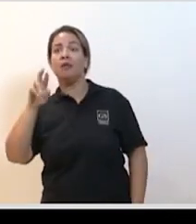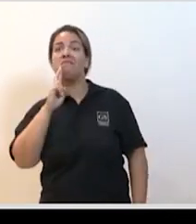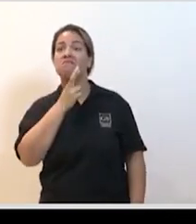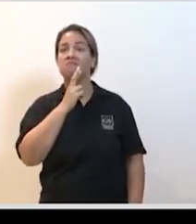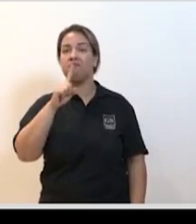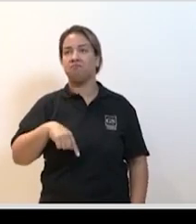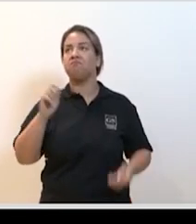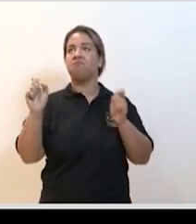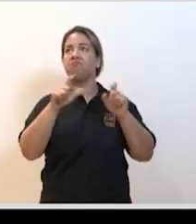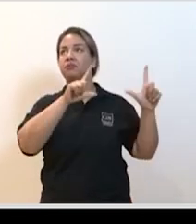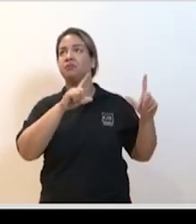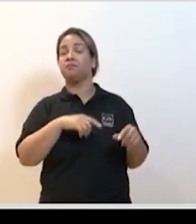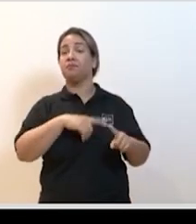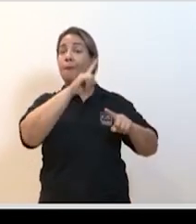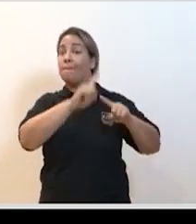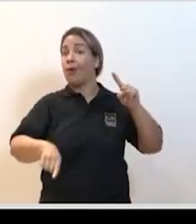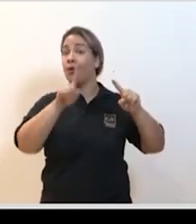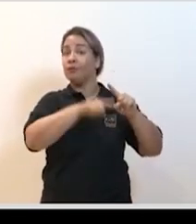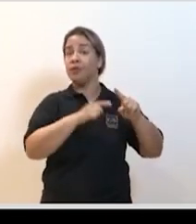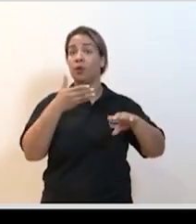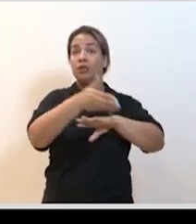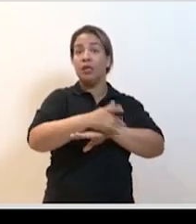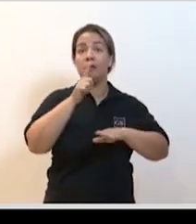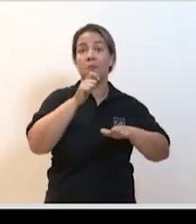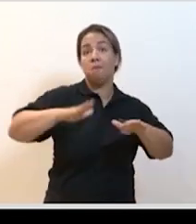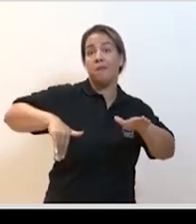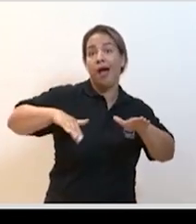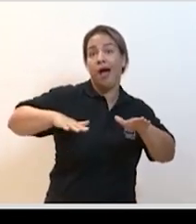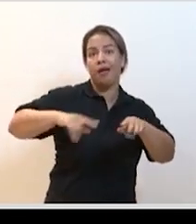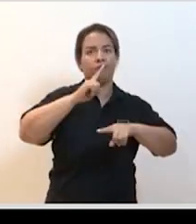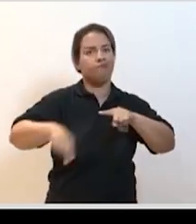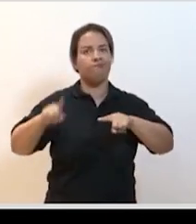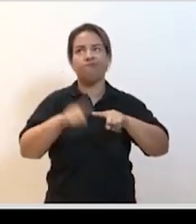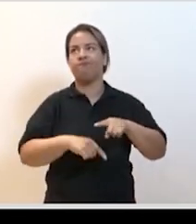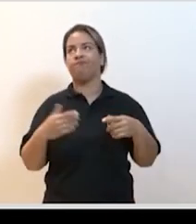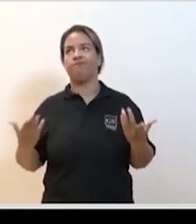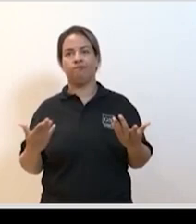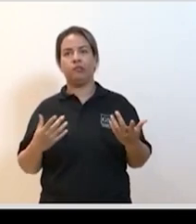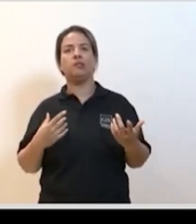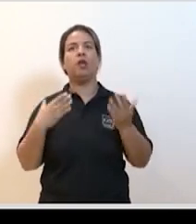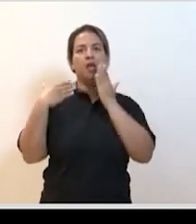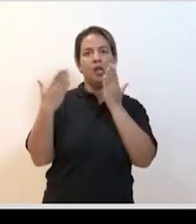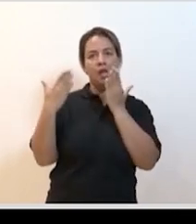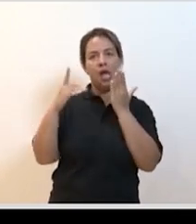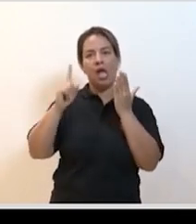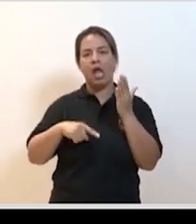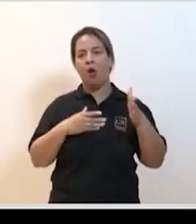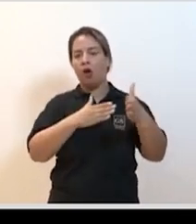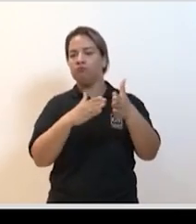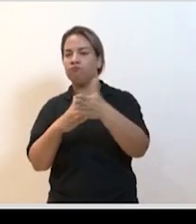pode passar o próximo por favor proibição de acesso às praias começou a ser cogitada limitação de acesso à praia